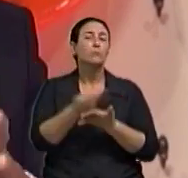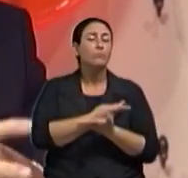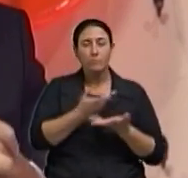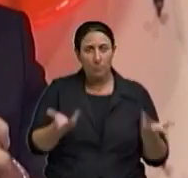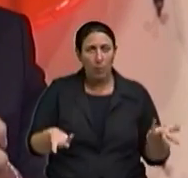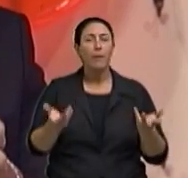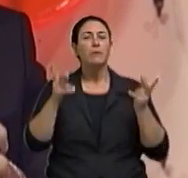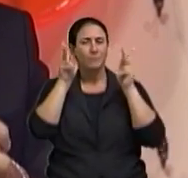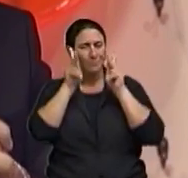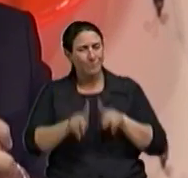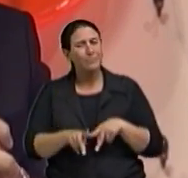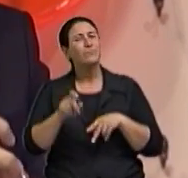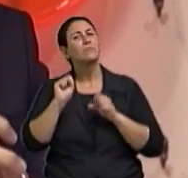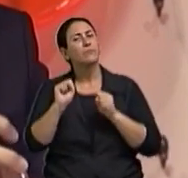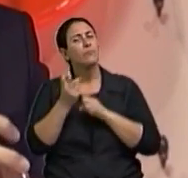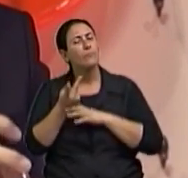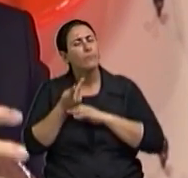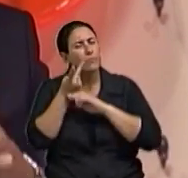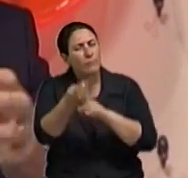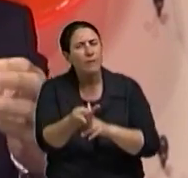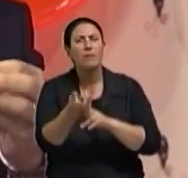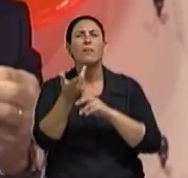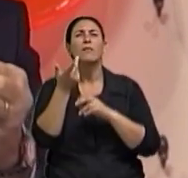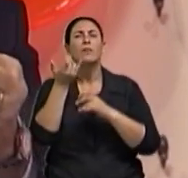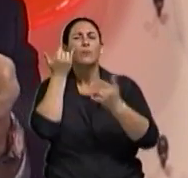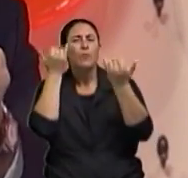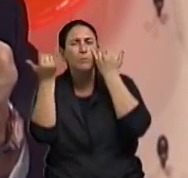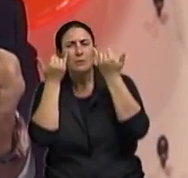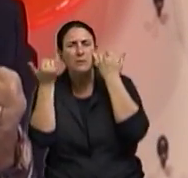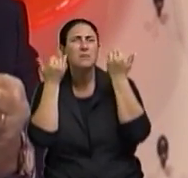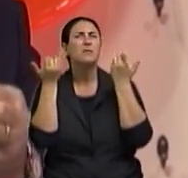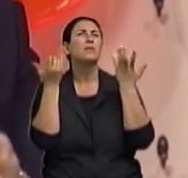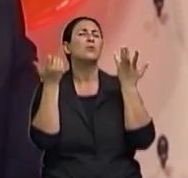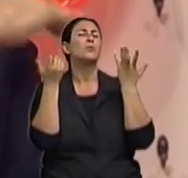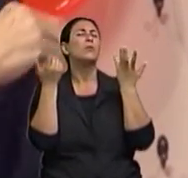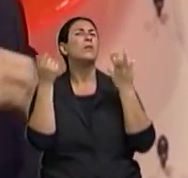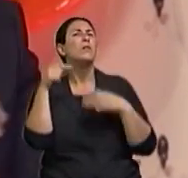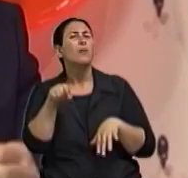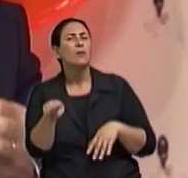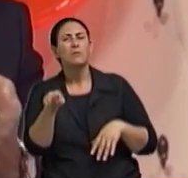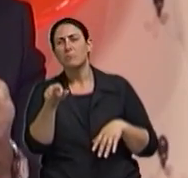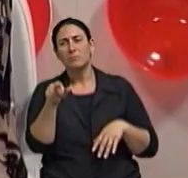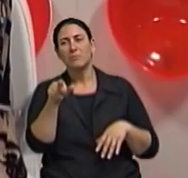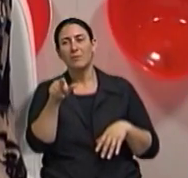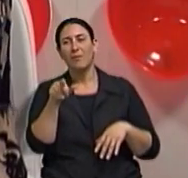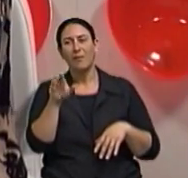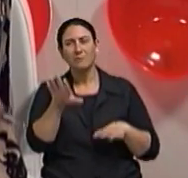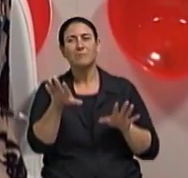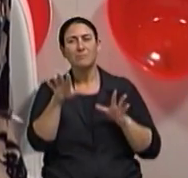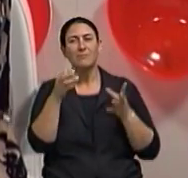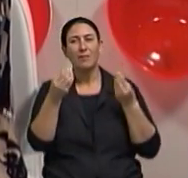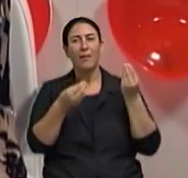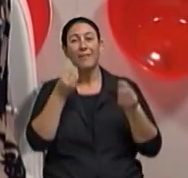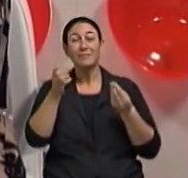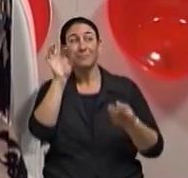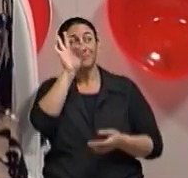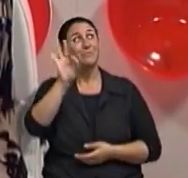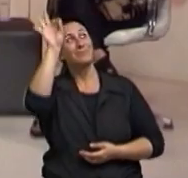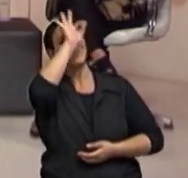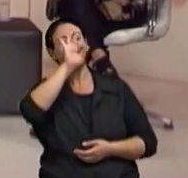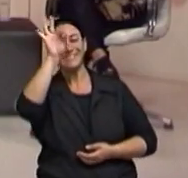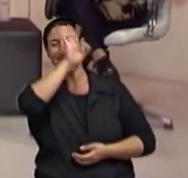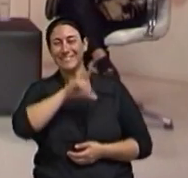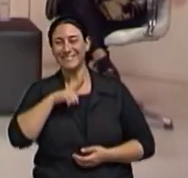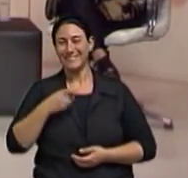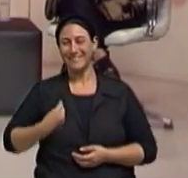é buscar informações de como se associar. A mosquinha está aqui. É, alguém quer falar com o senhor. É,